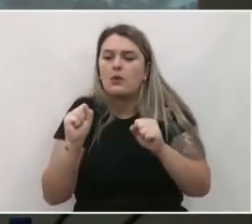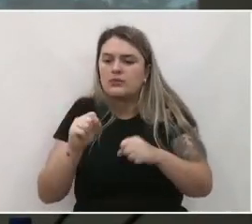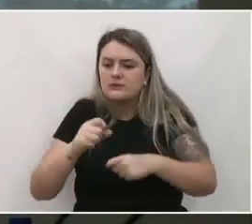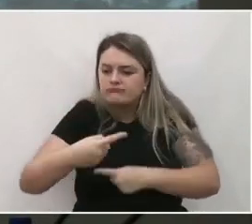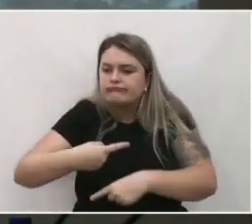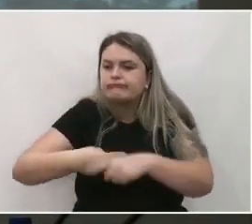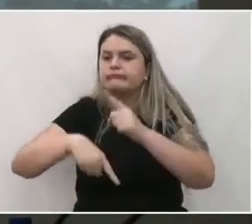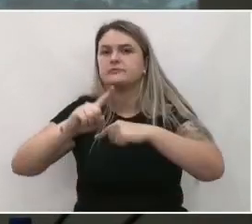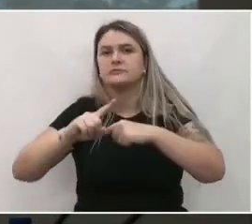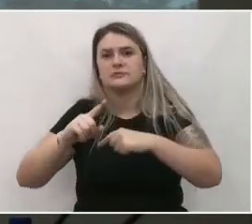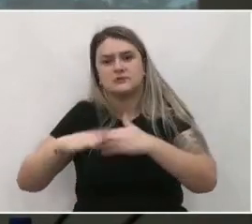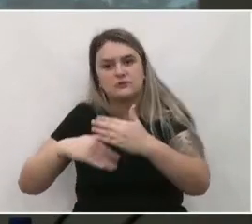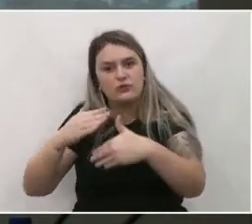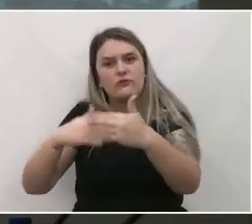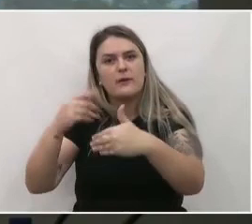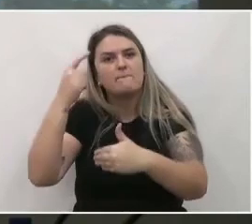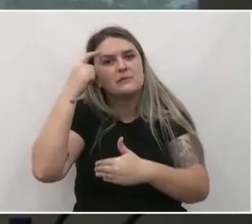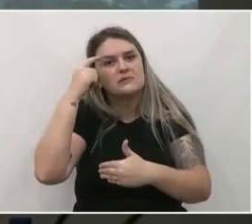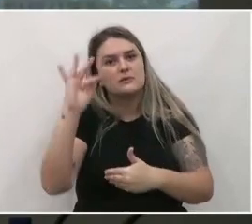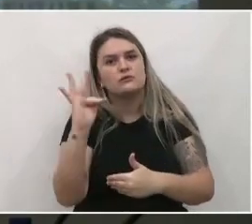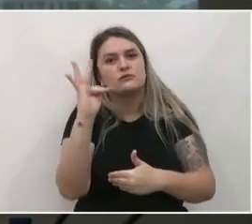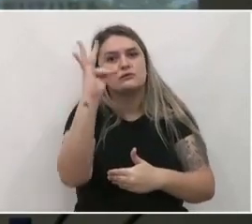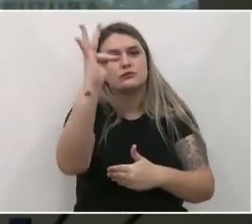partir do horizonte do futuro.